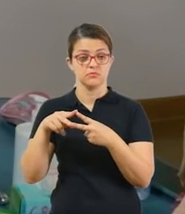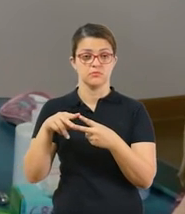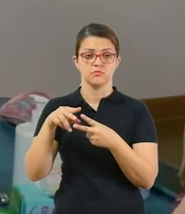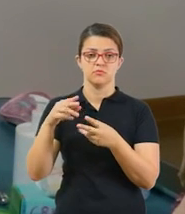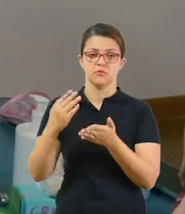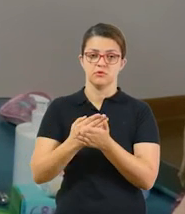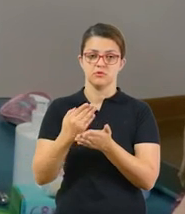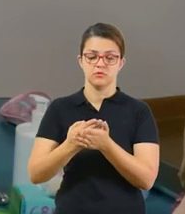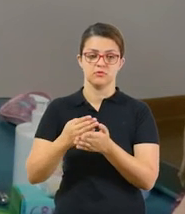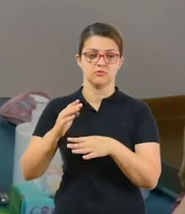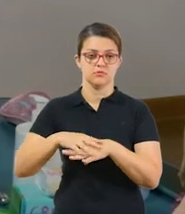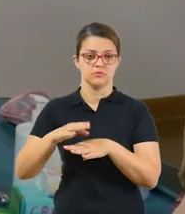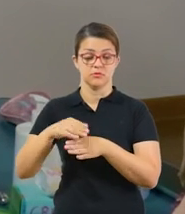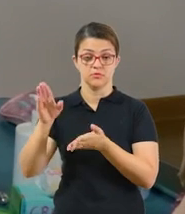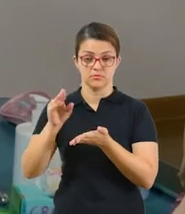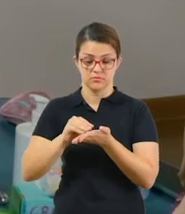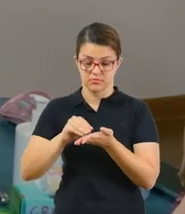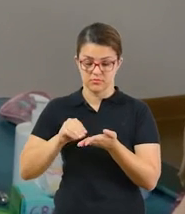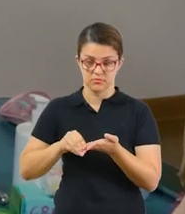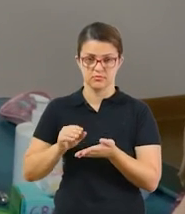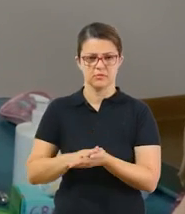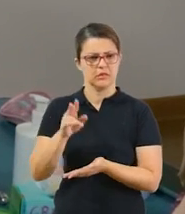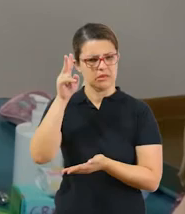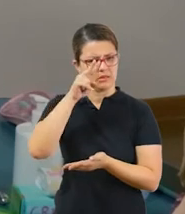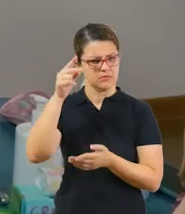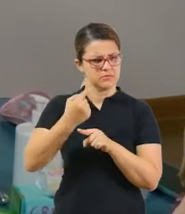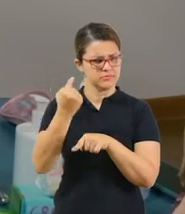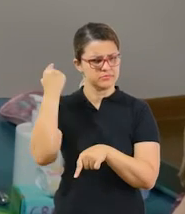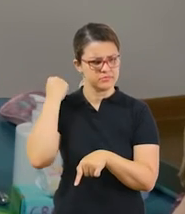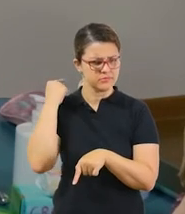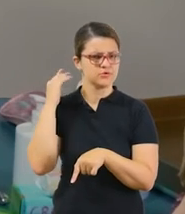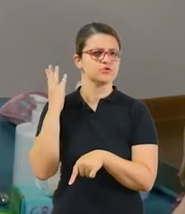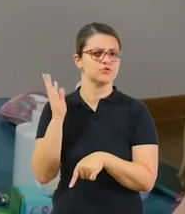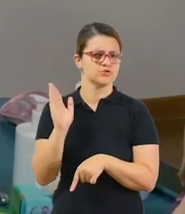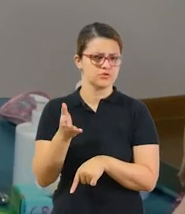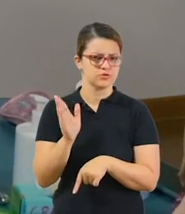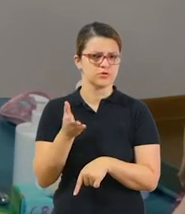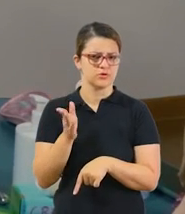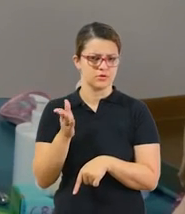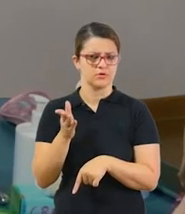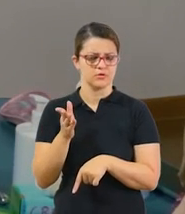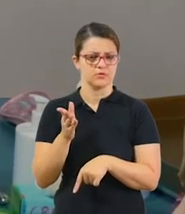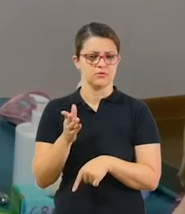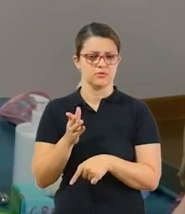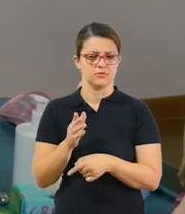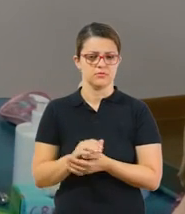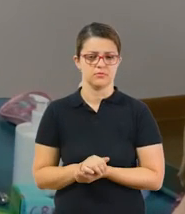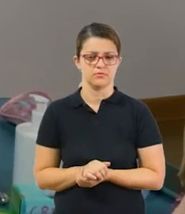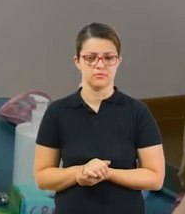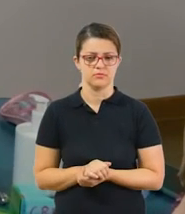Faça isso no caderno de matemática. Lembre-se que nós já trabalhamos esse assunto na aula passada.